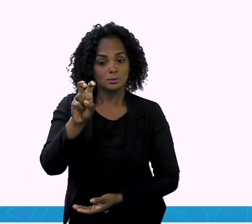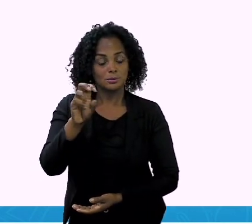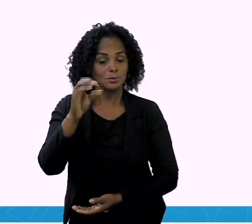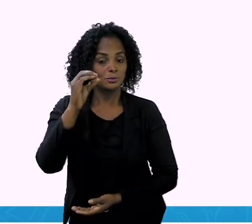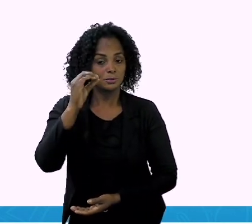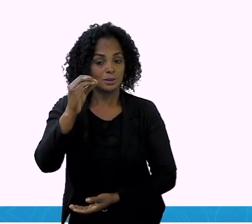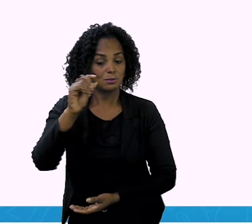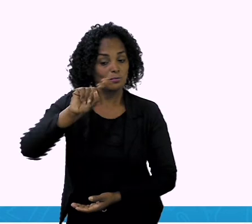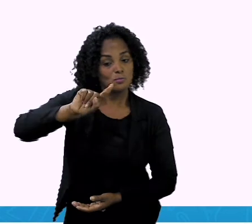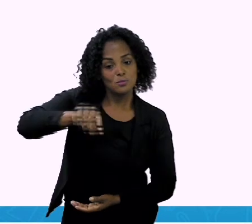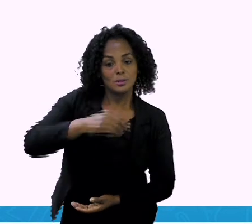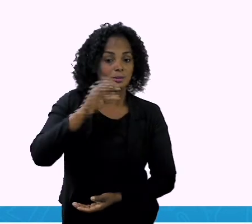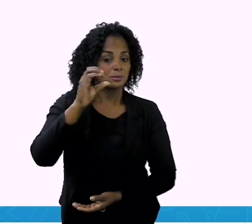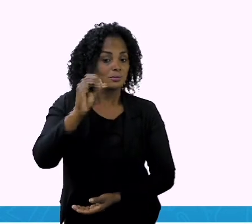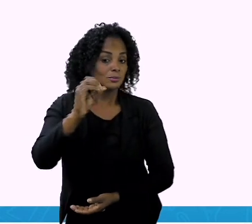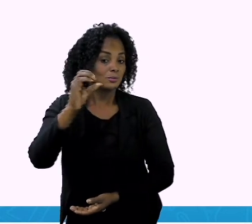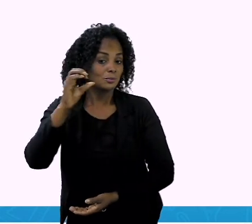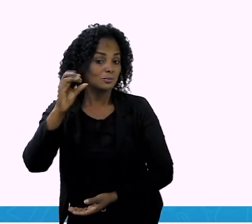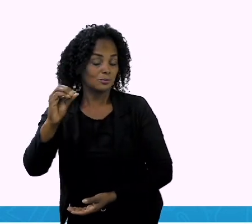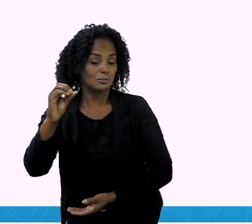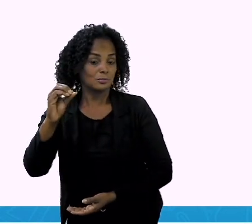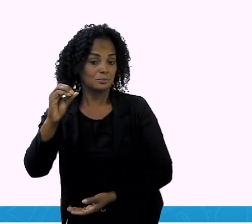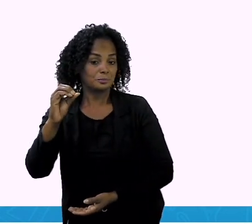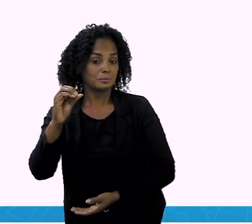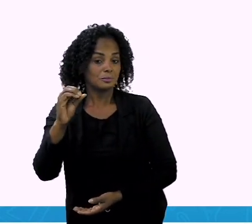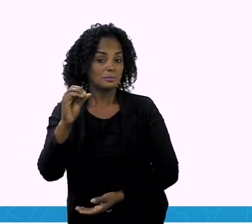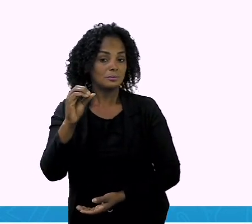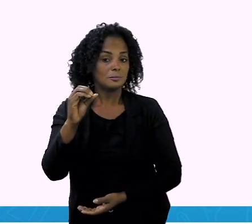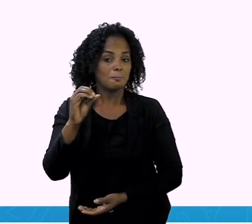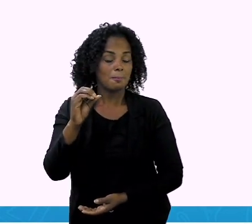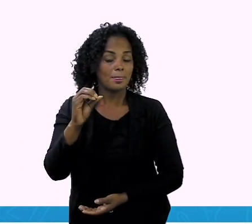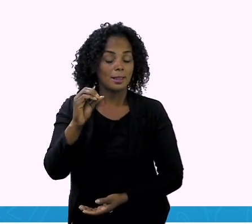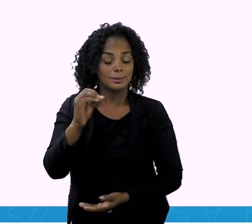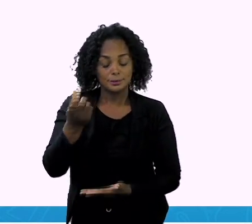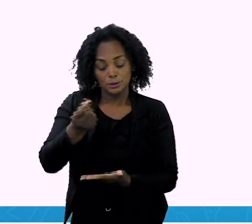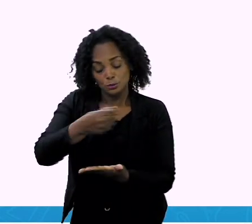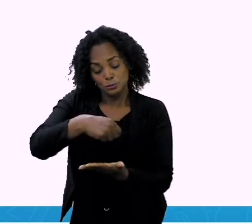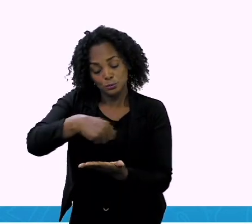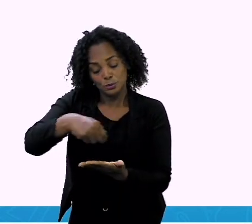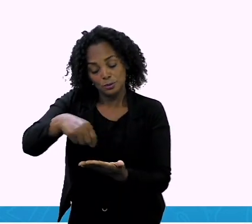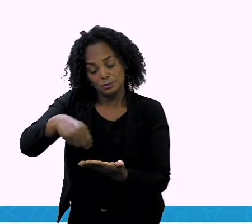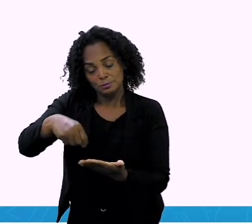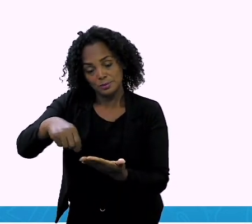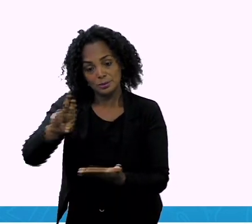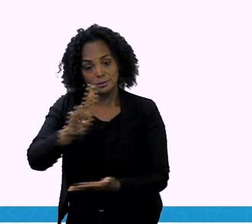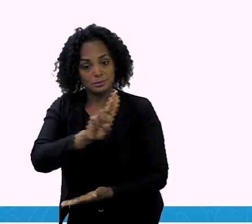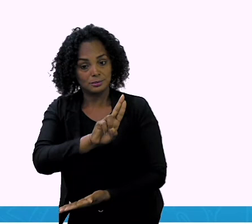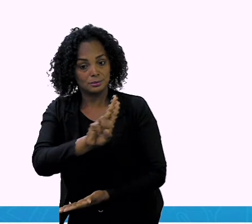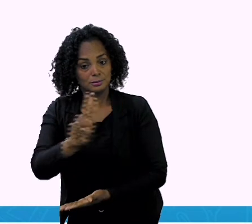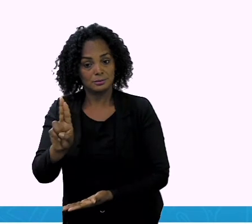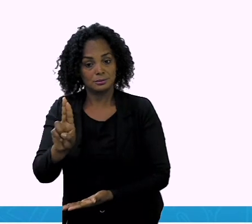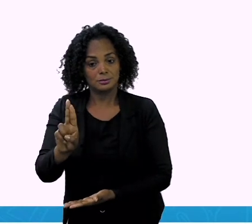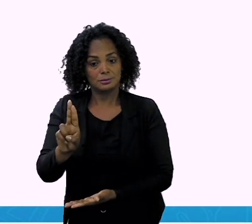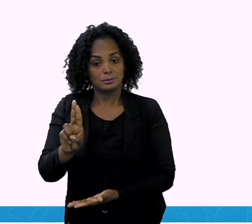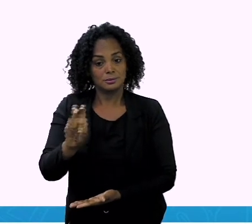a vírgula e o zero, zero. Ó, a escrita aqui, cinquenta reais.